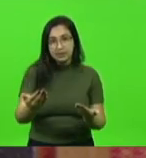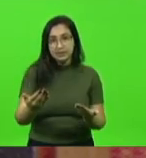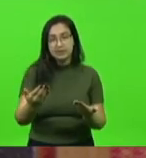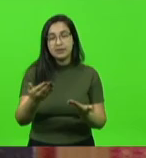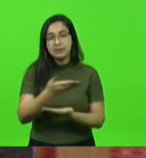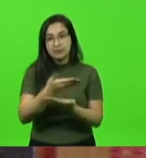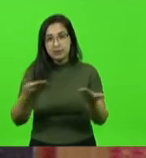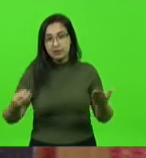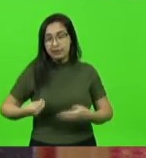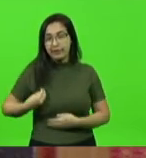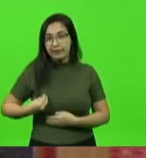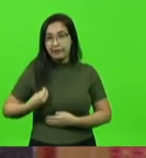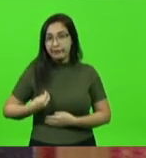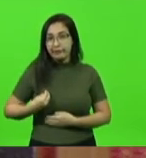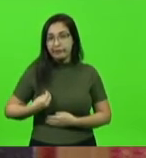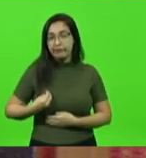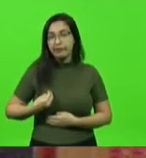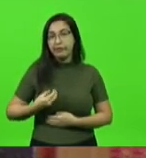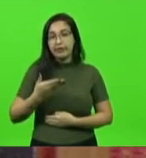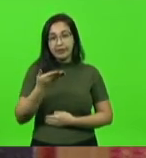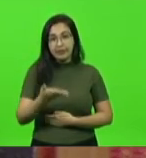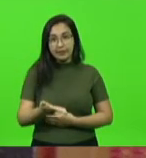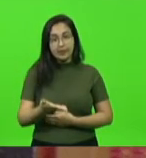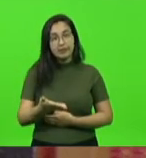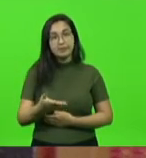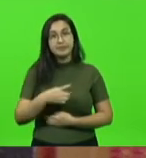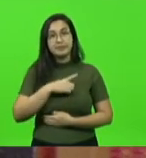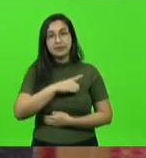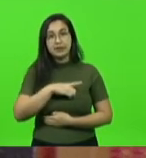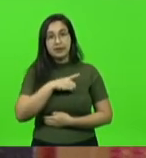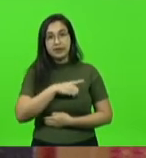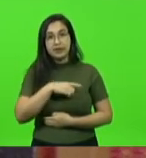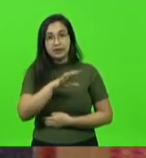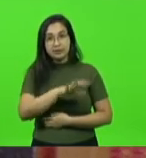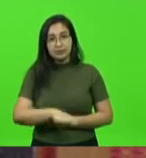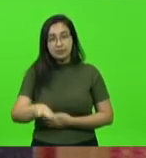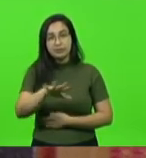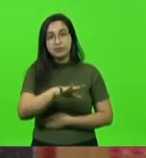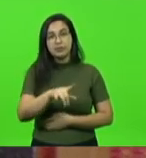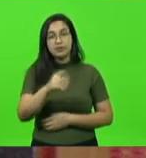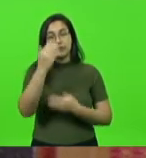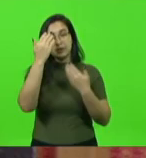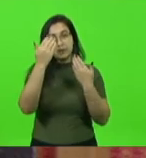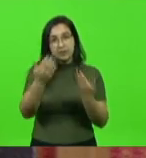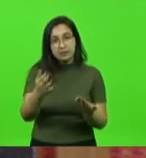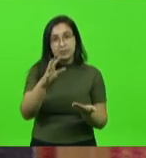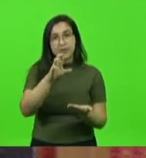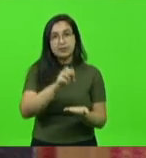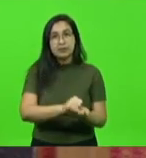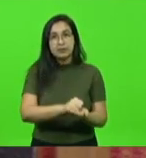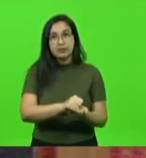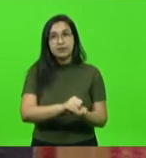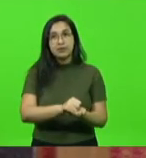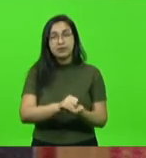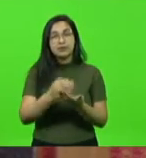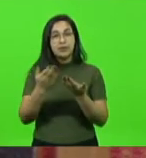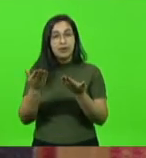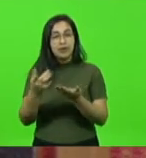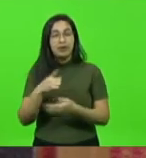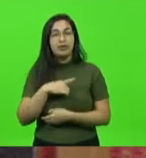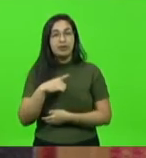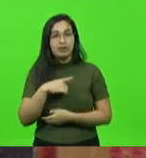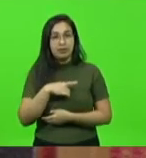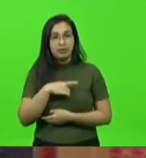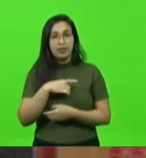casa do delegado-geral o agradecimento e o registro ele está levando essa prestação de